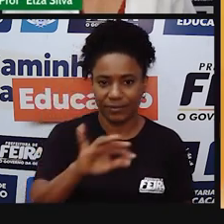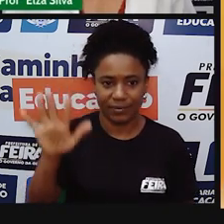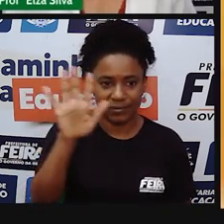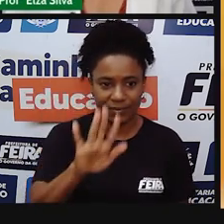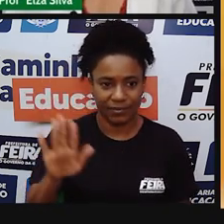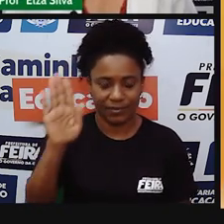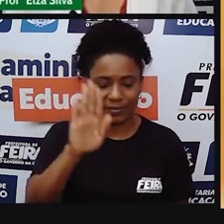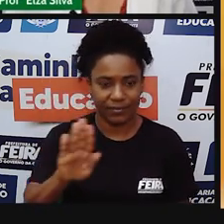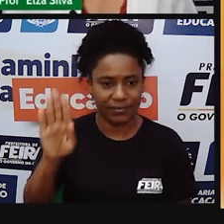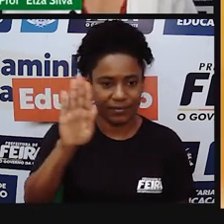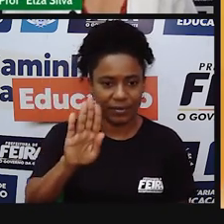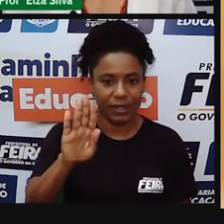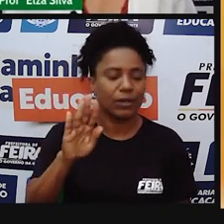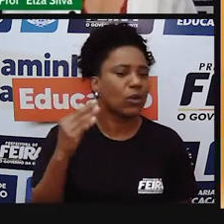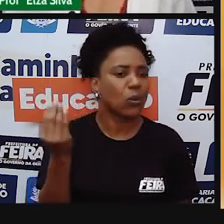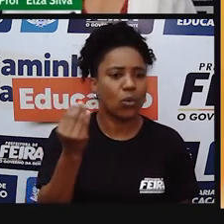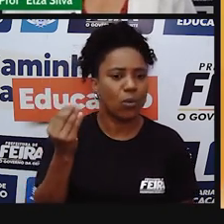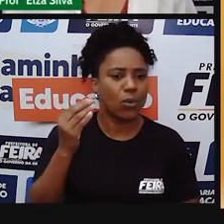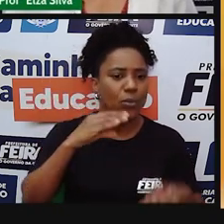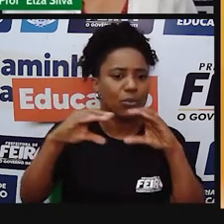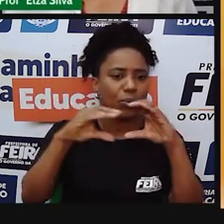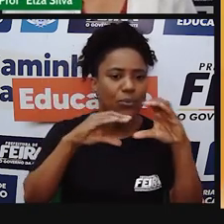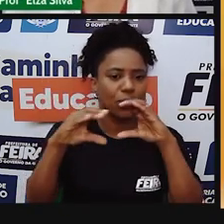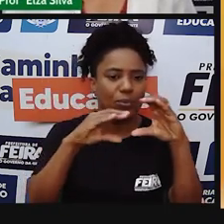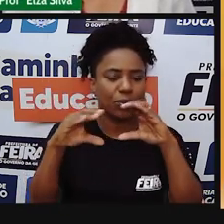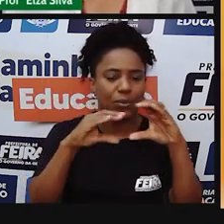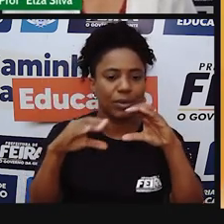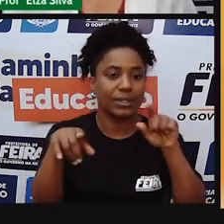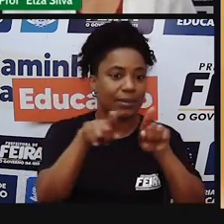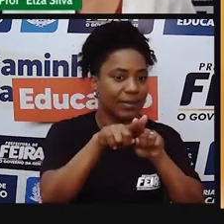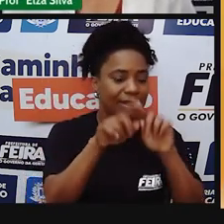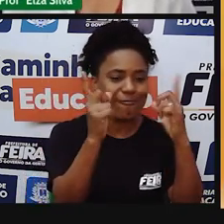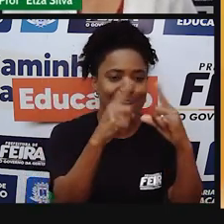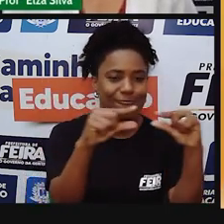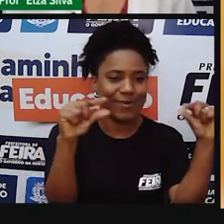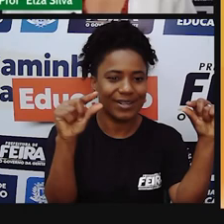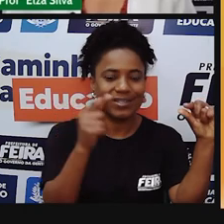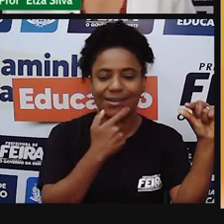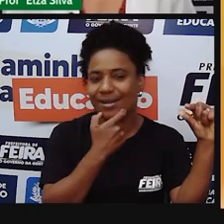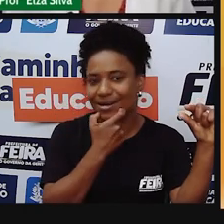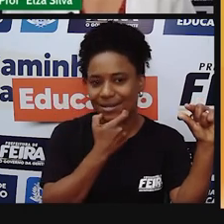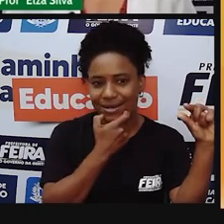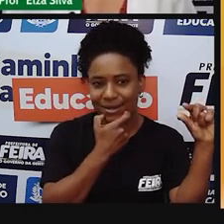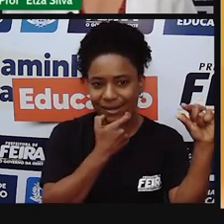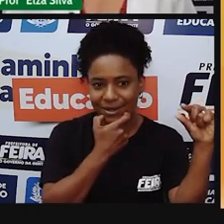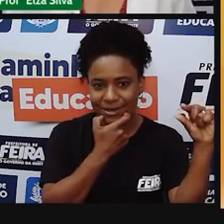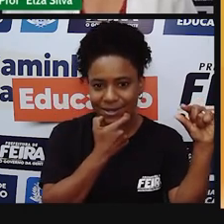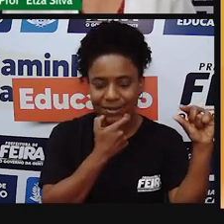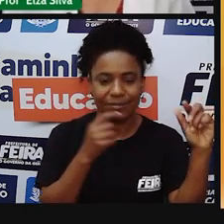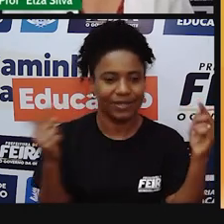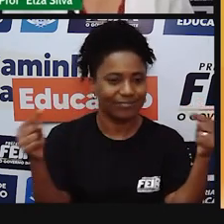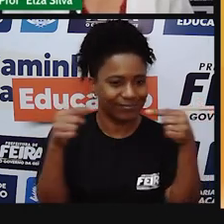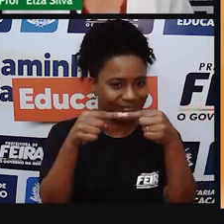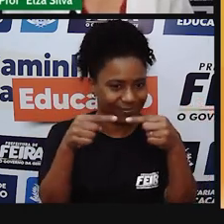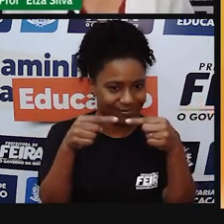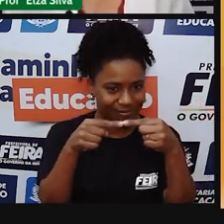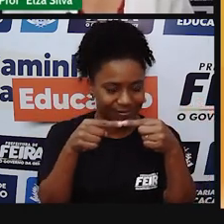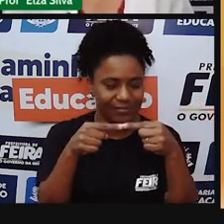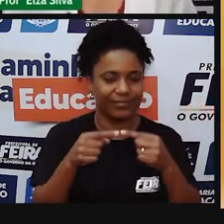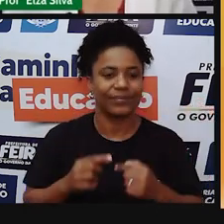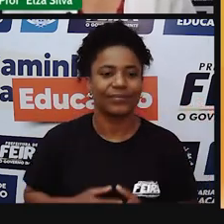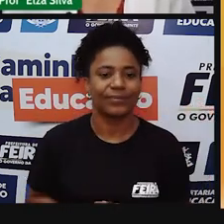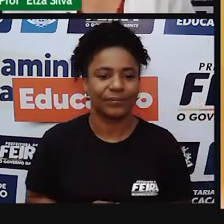imagens relacionadas às formas de comunicação e frases em inglês para que você faça a associação